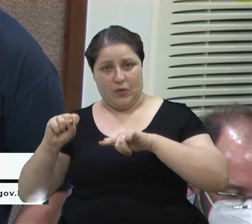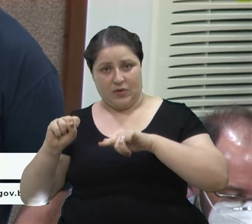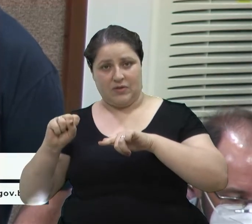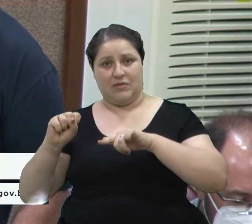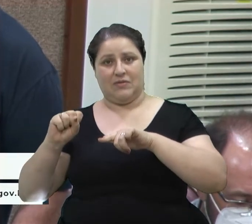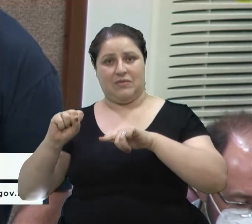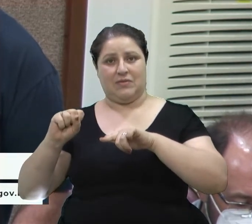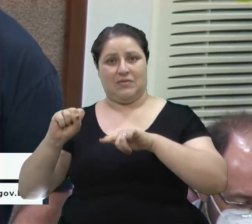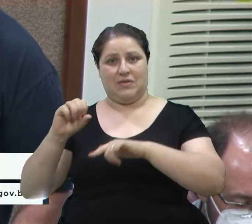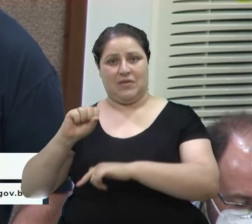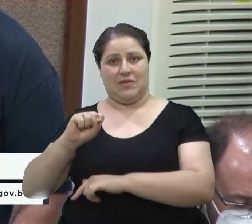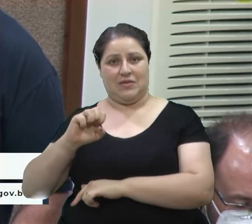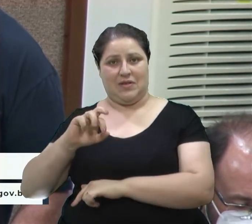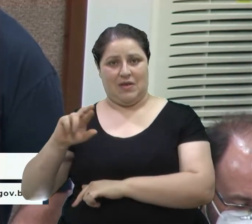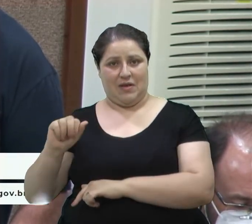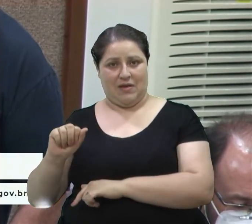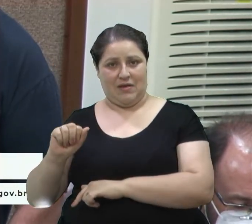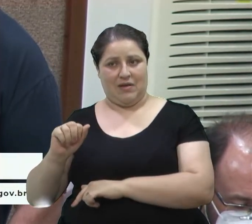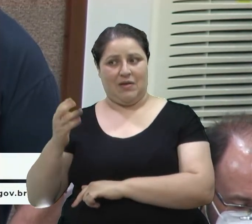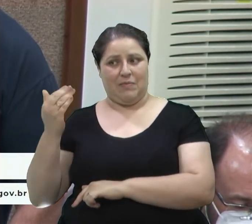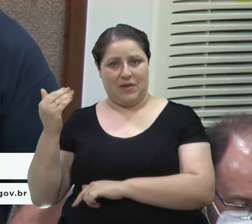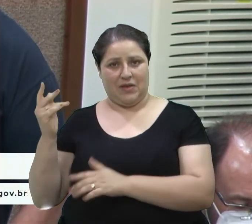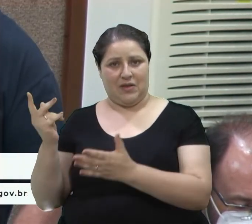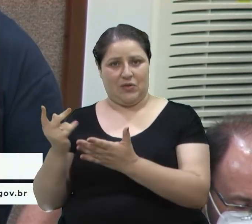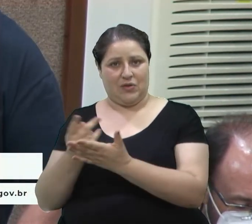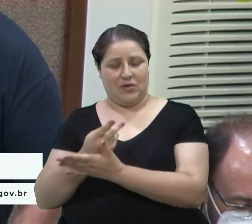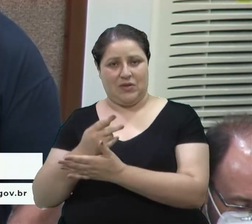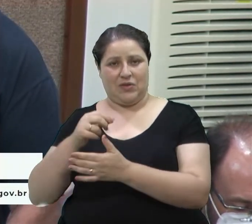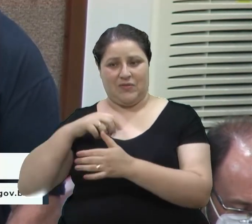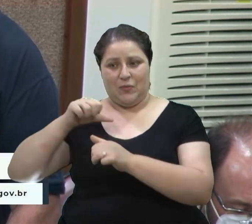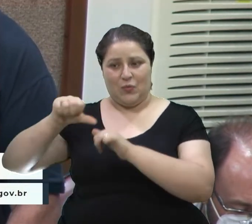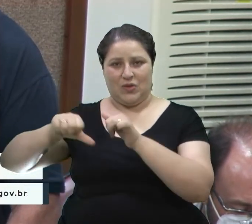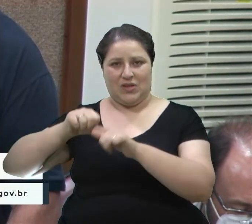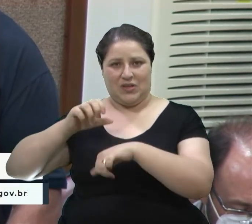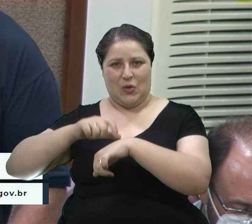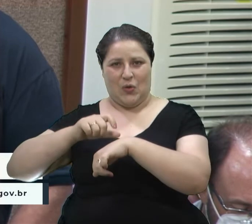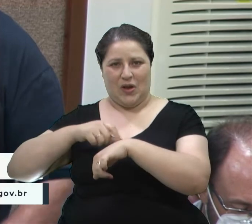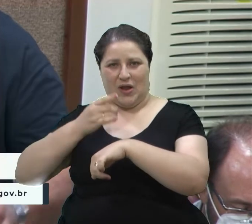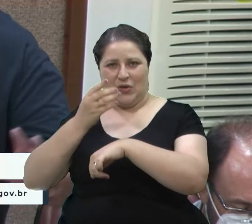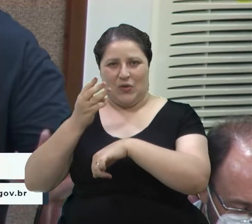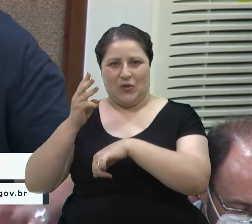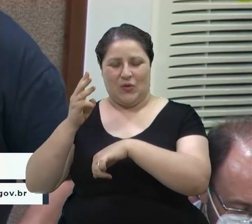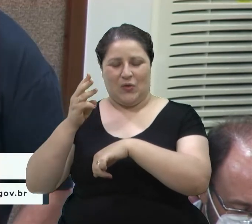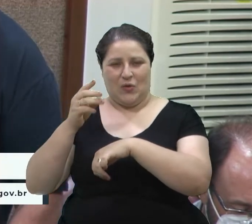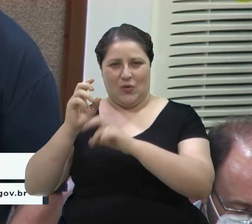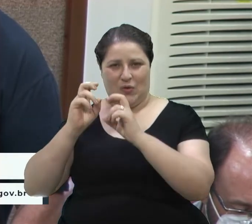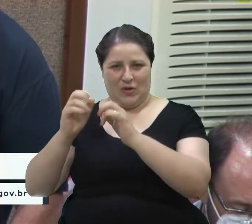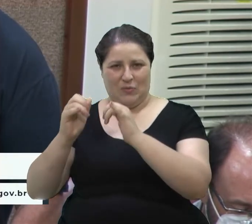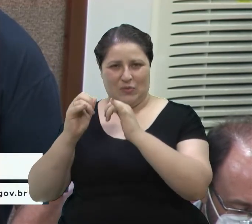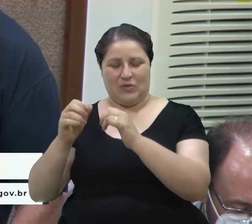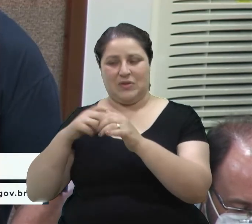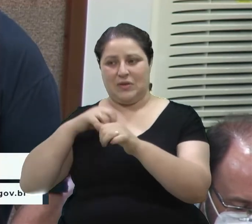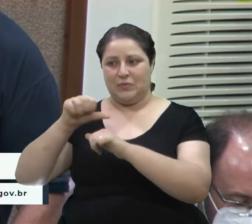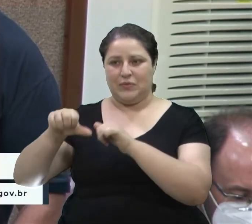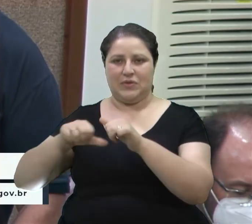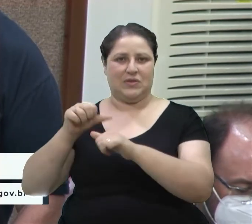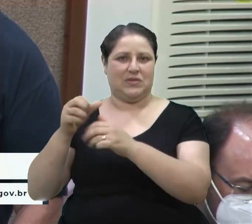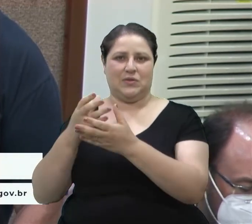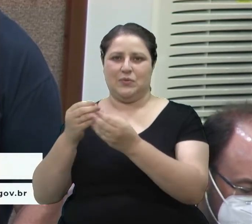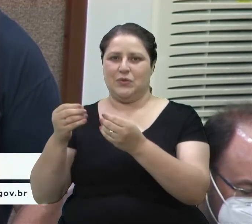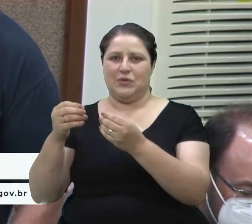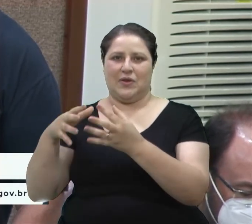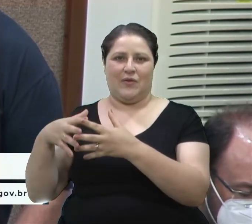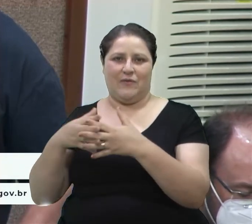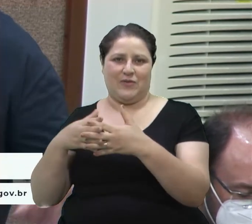um caos, piorou ainda mais, a questão do Campos da Serra, a questão do transporte. A IPI, a IPI